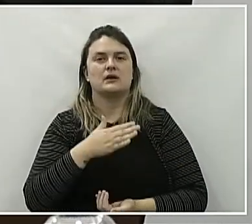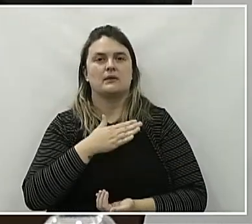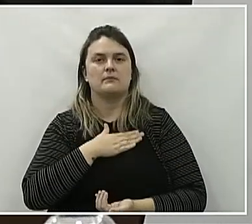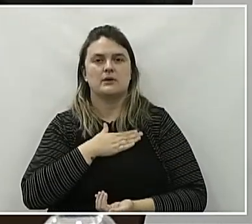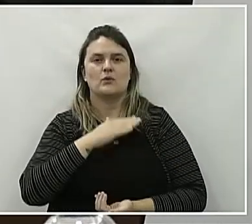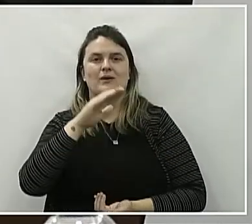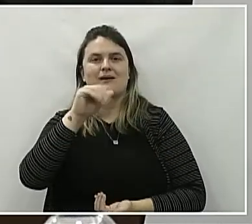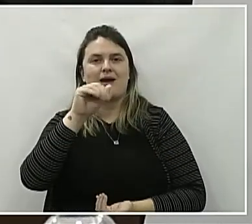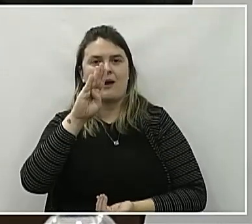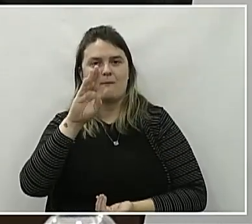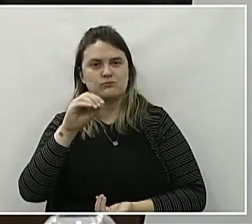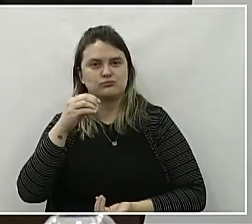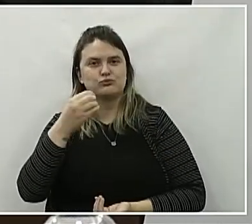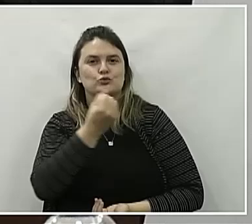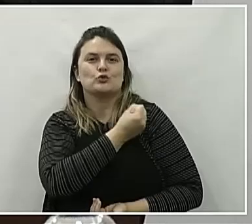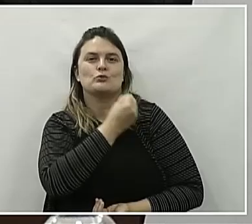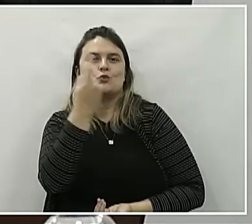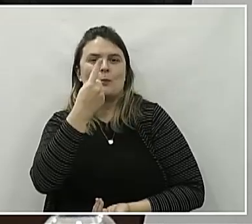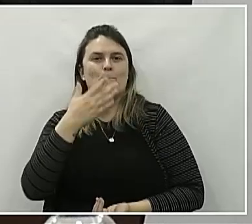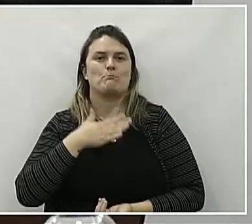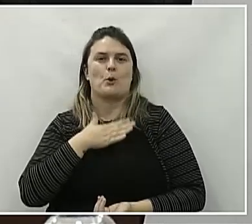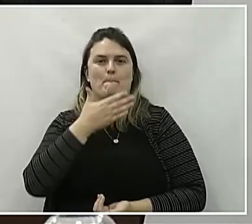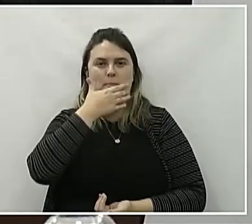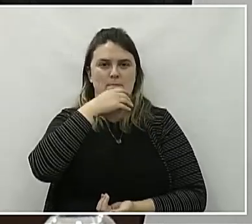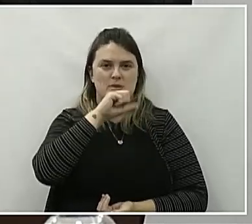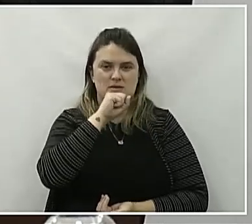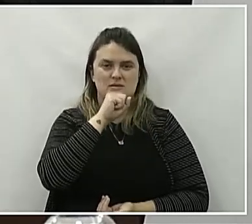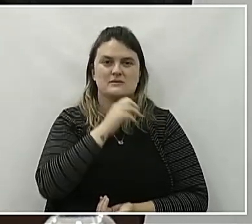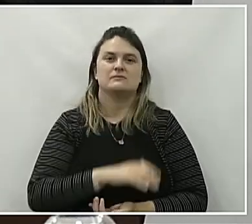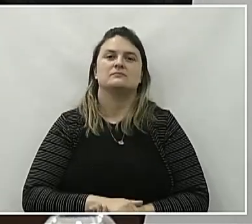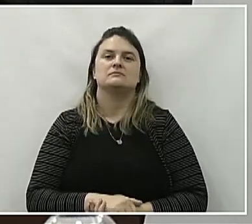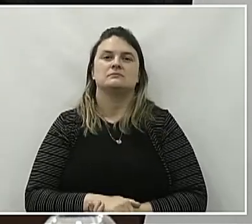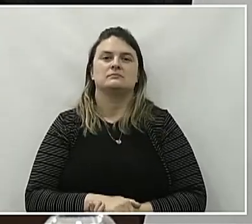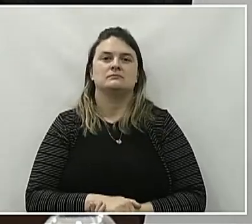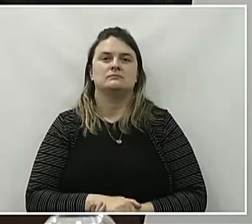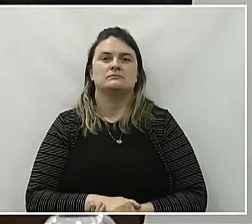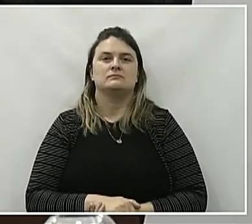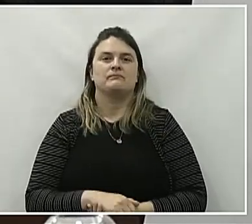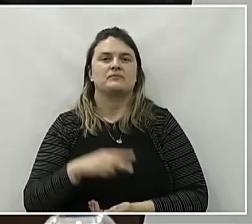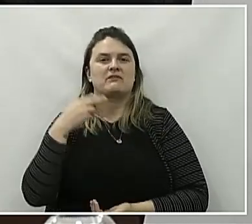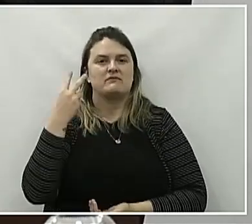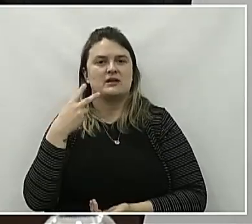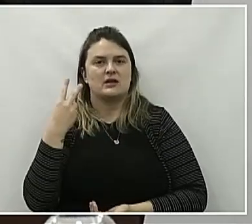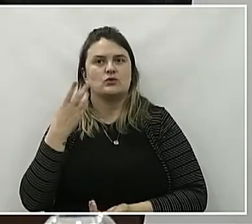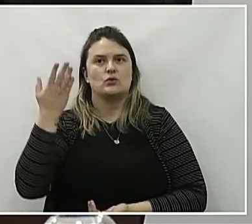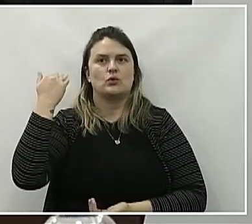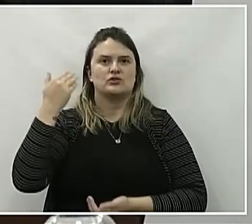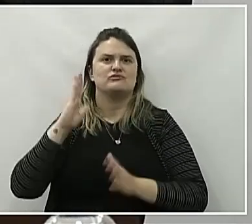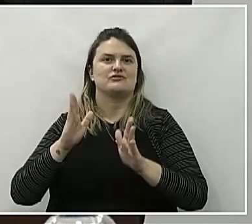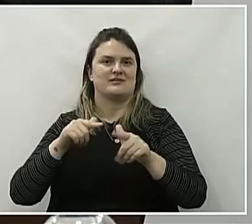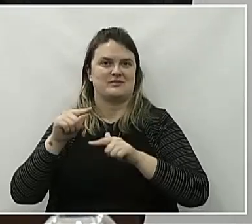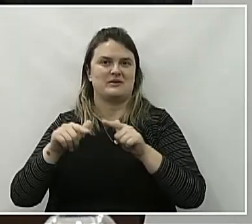número um que eu tenho, que o meu pai, um vereador de quatro mandatos.